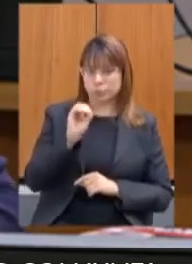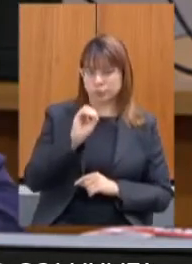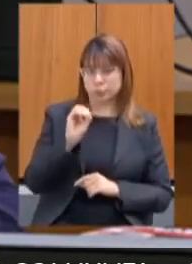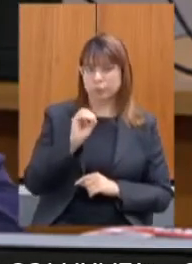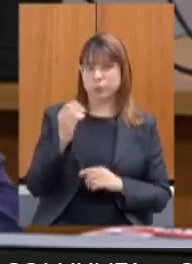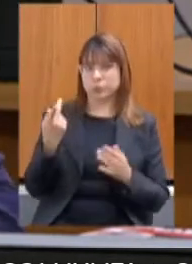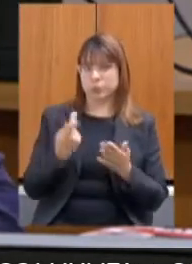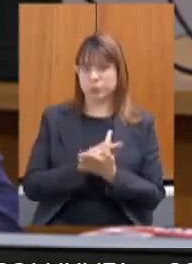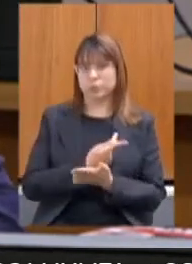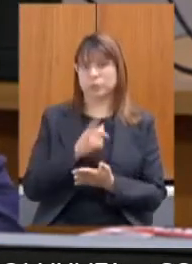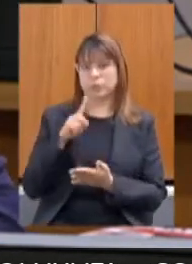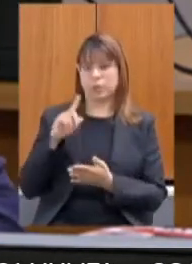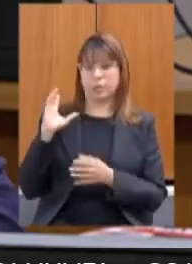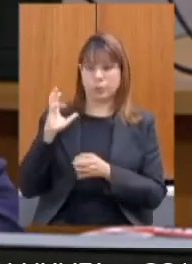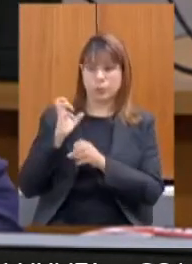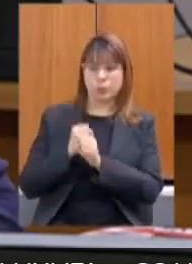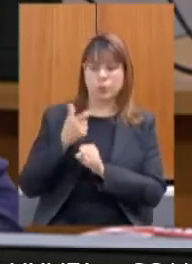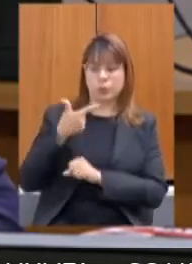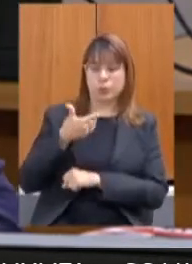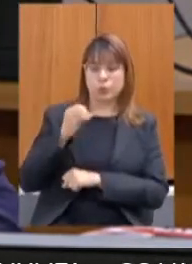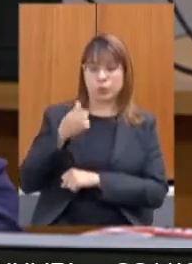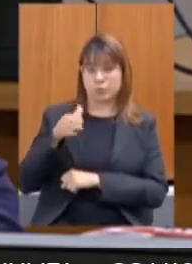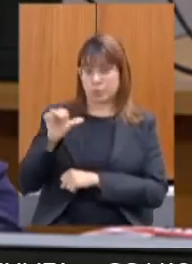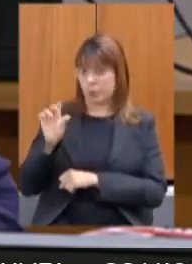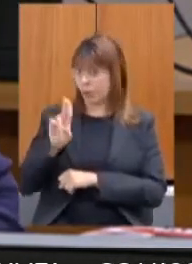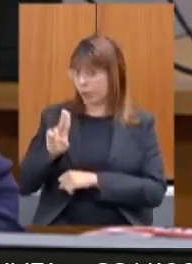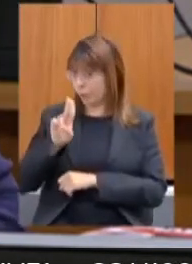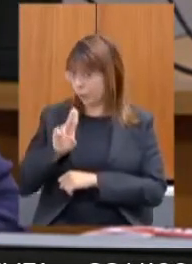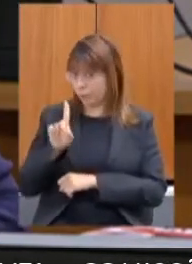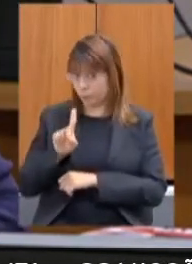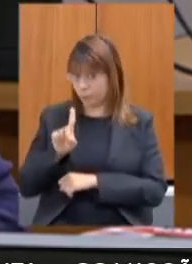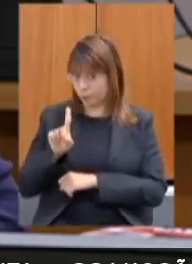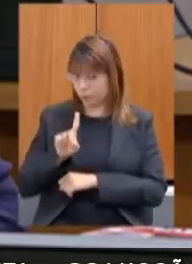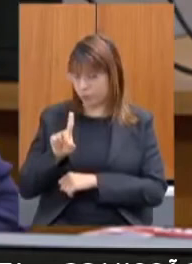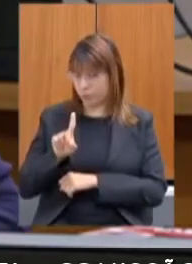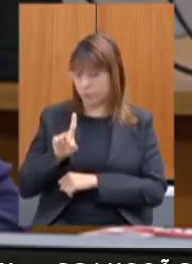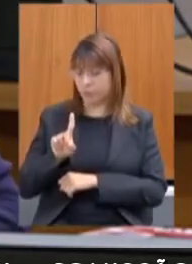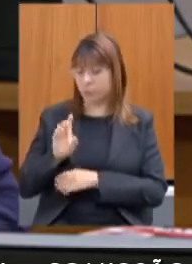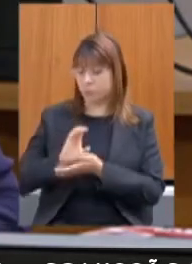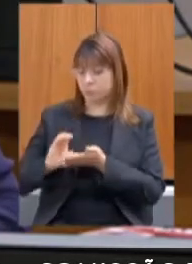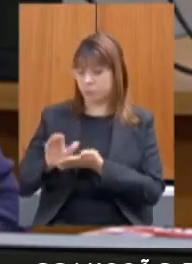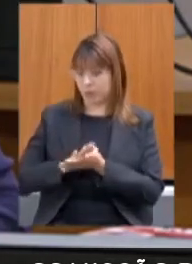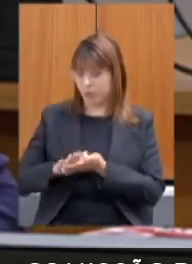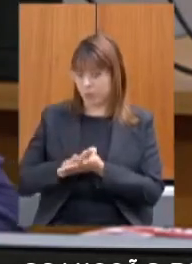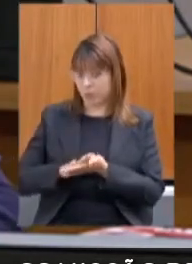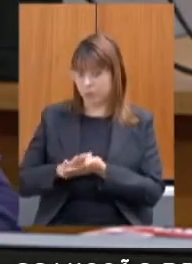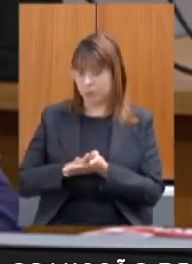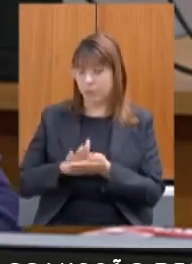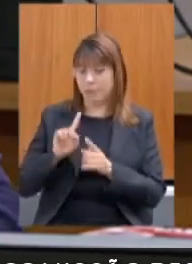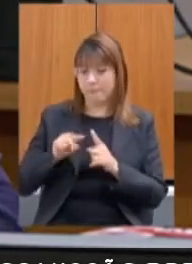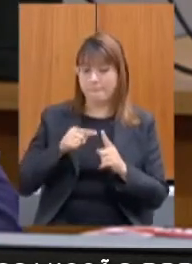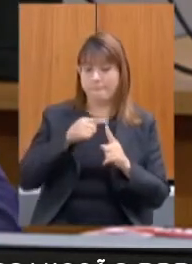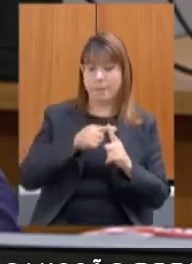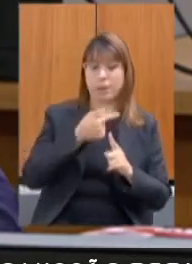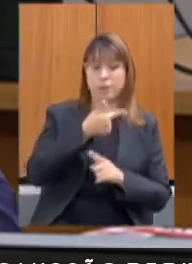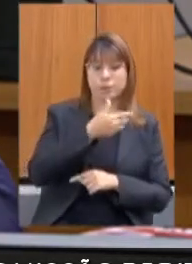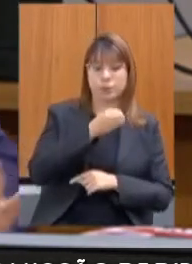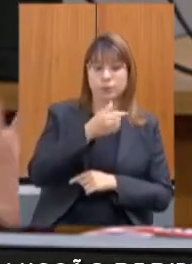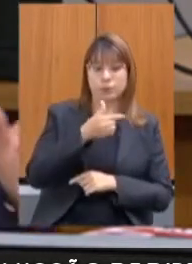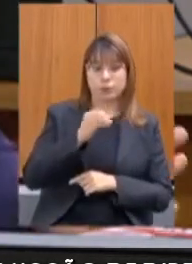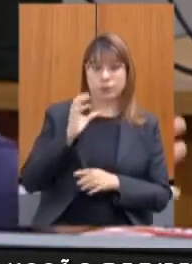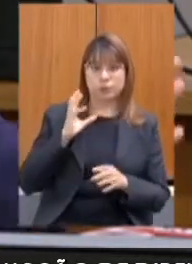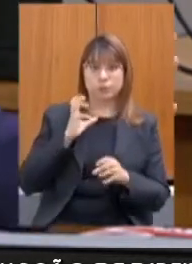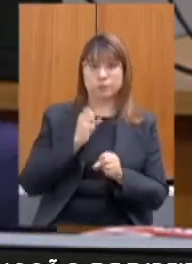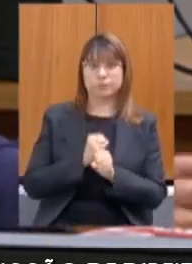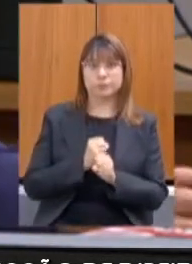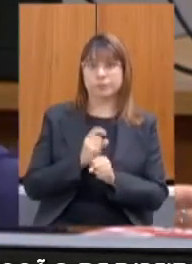o saldo de 2019 que não foi investido mas o saldo de 2020 aí não